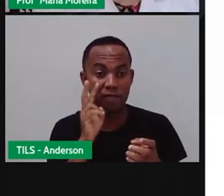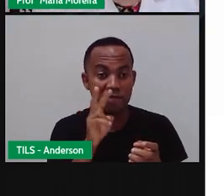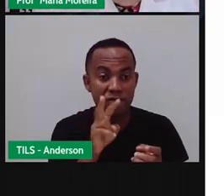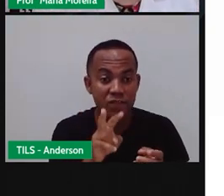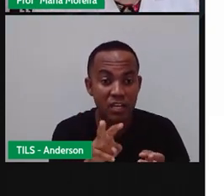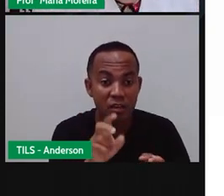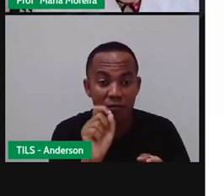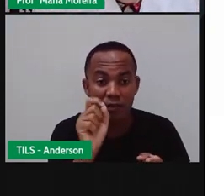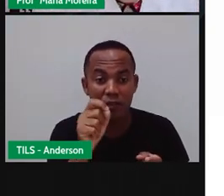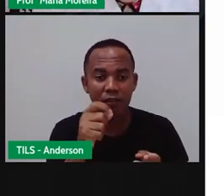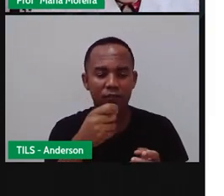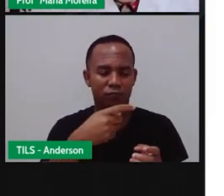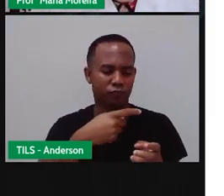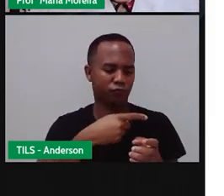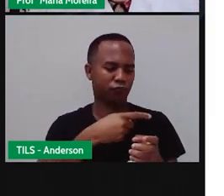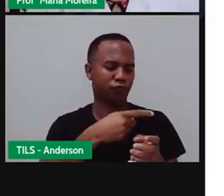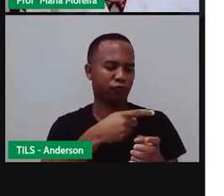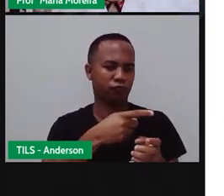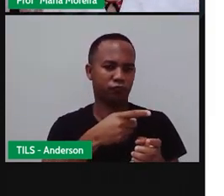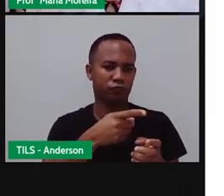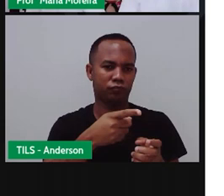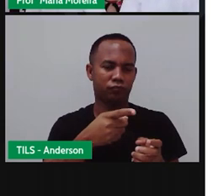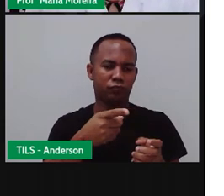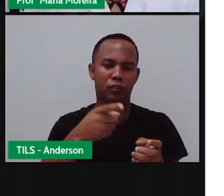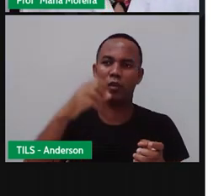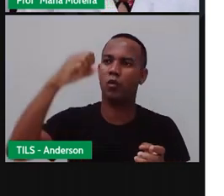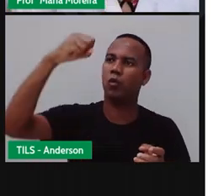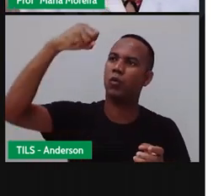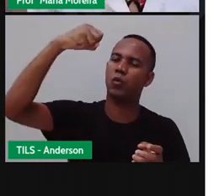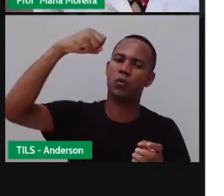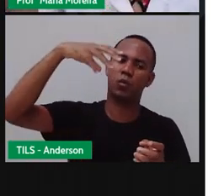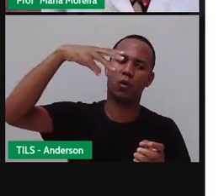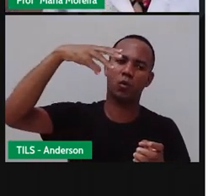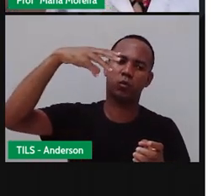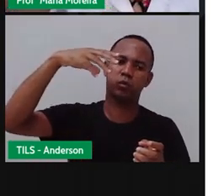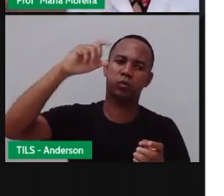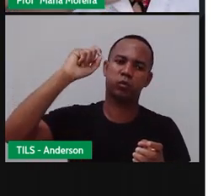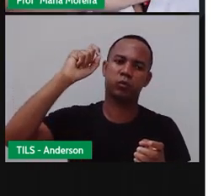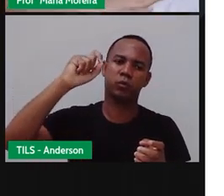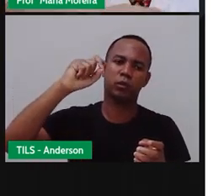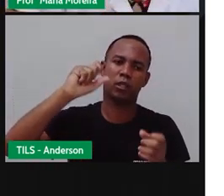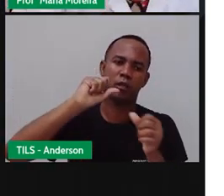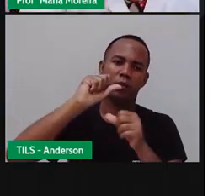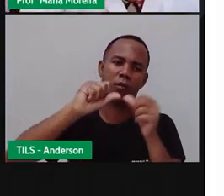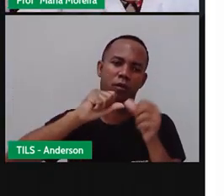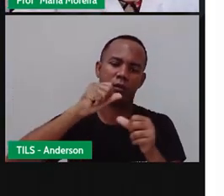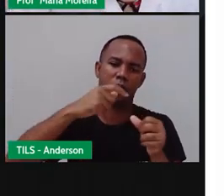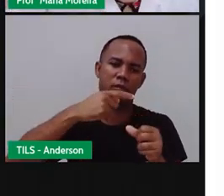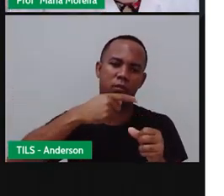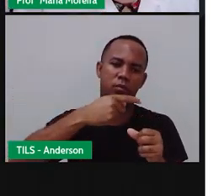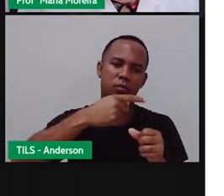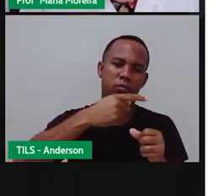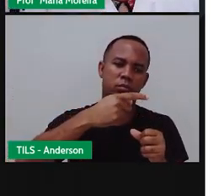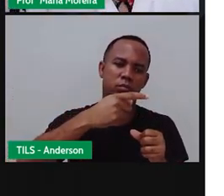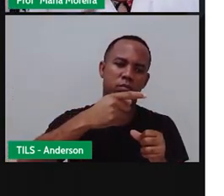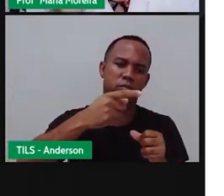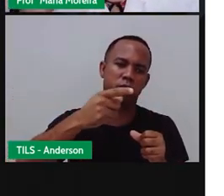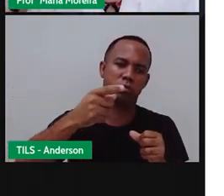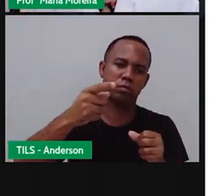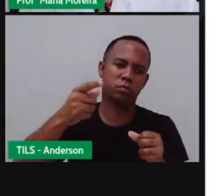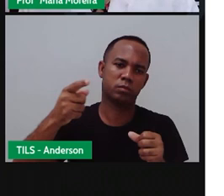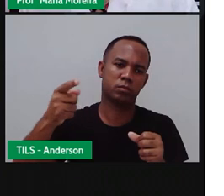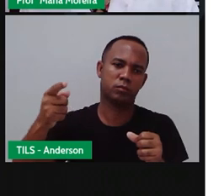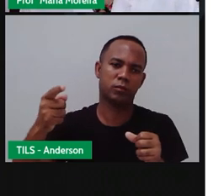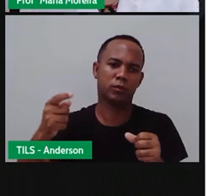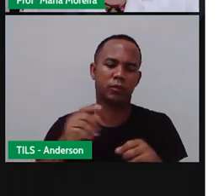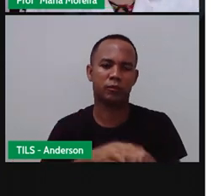na nossa casa. À medida que o sol vai, ó, o dia vai passando, a sombra na nossa casa, ela vai o quê? Se